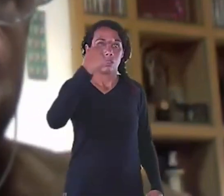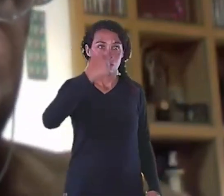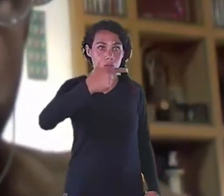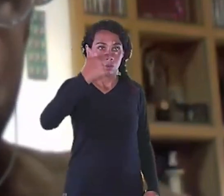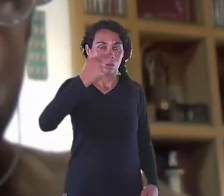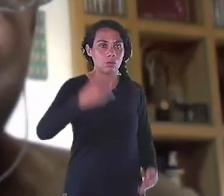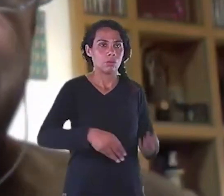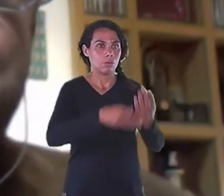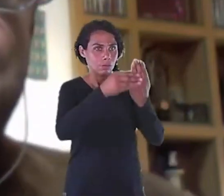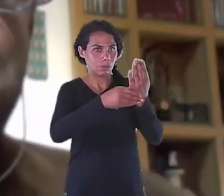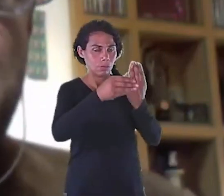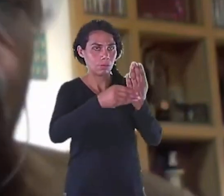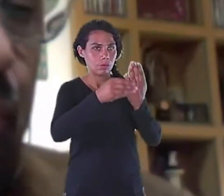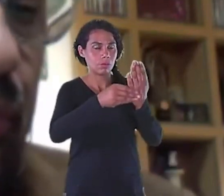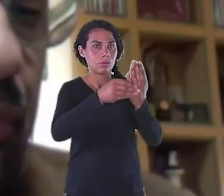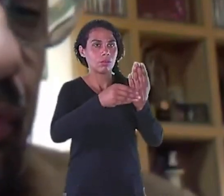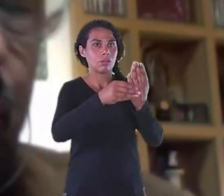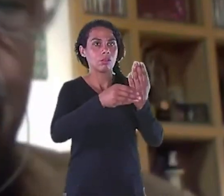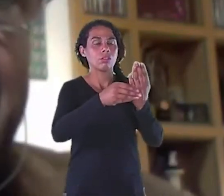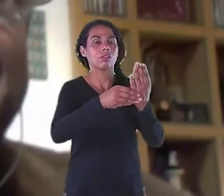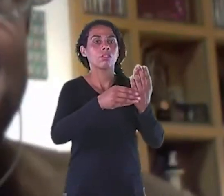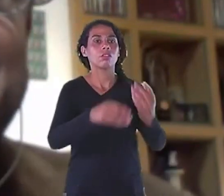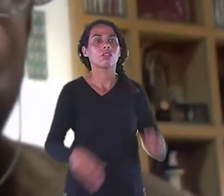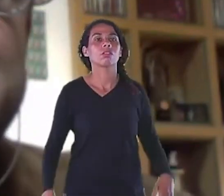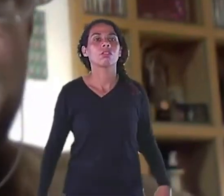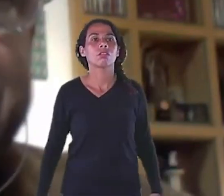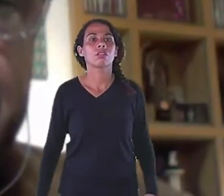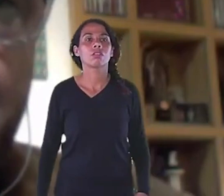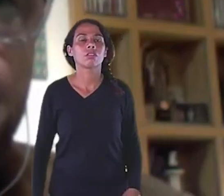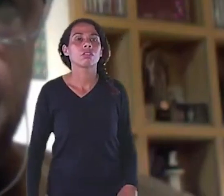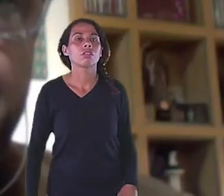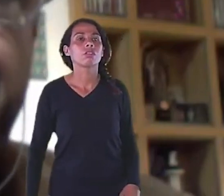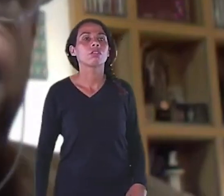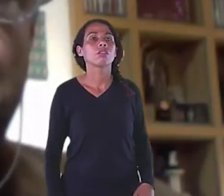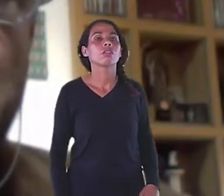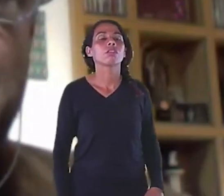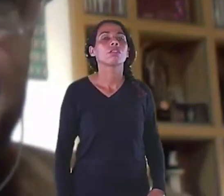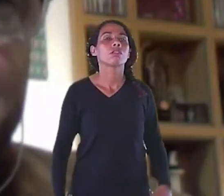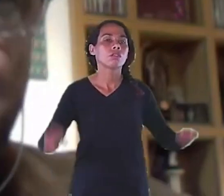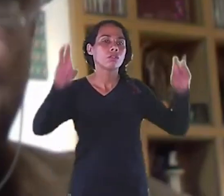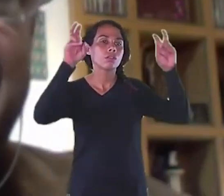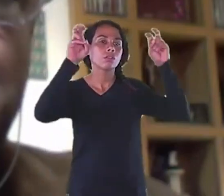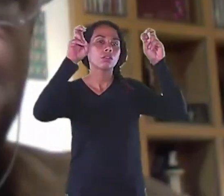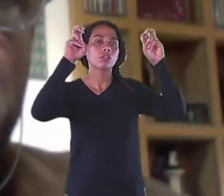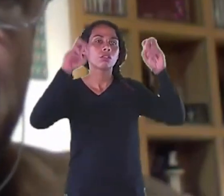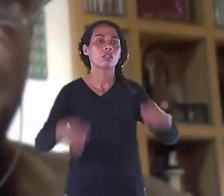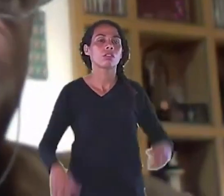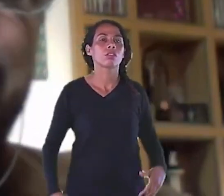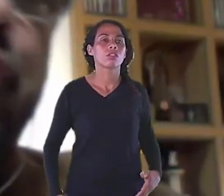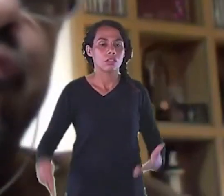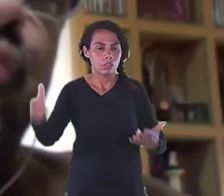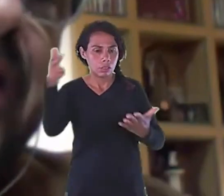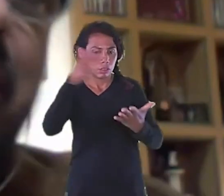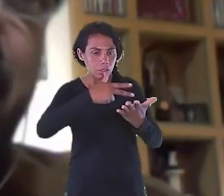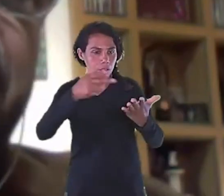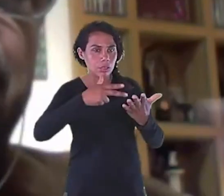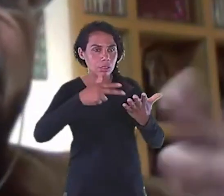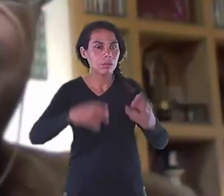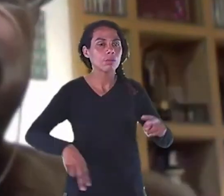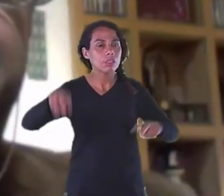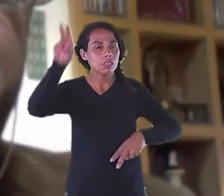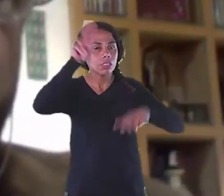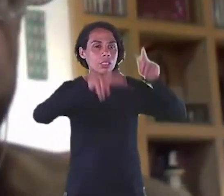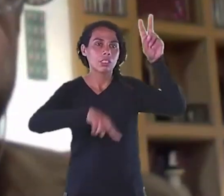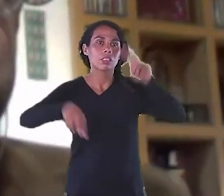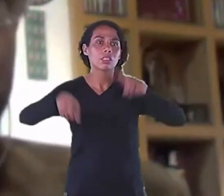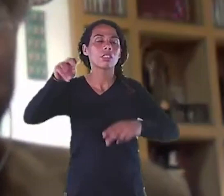três livros Com a Blucher O segundo Chamou Análise do Design Brasileiro Foi fruto da minha Tese de doutorado Que eu também tive o cuidado Também